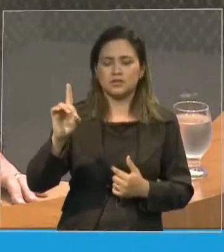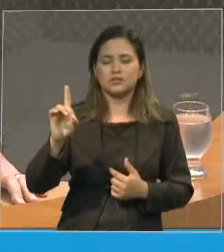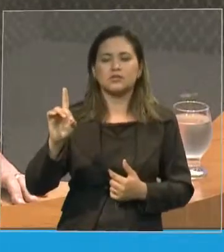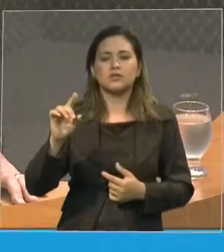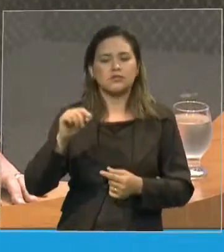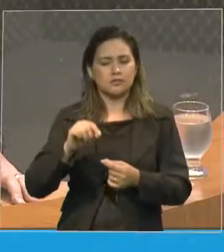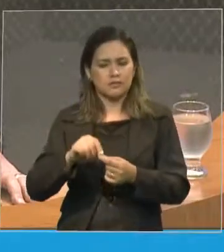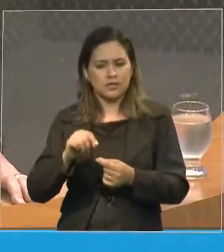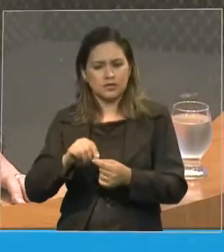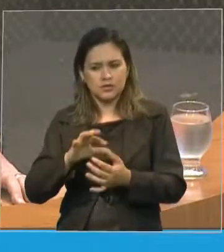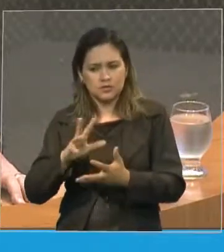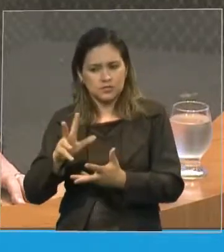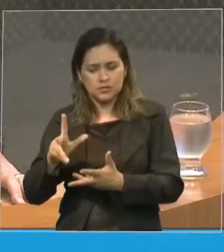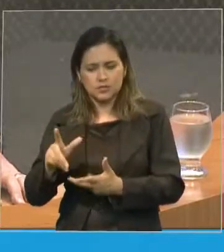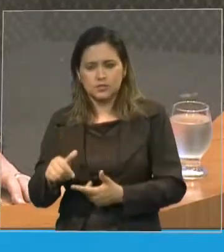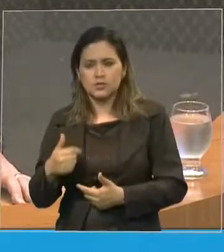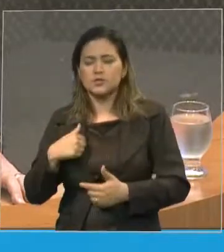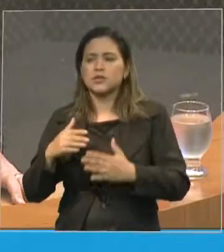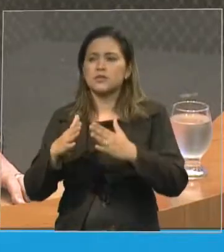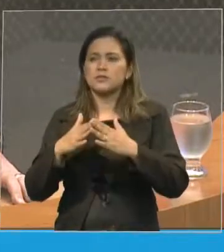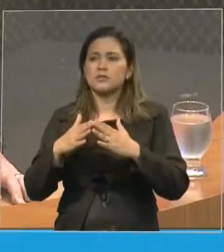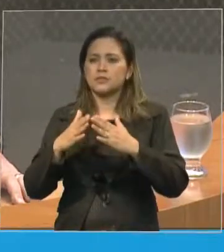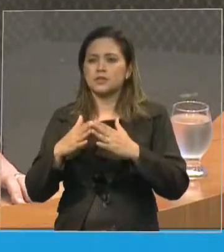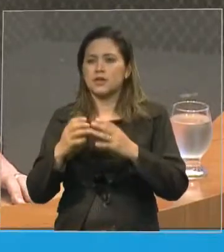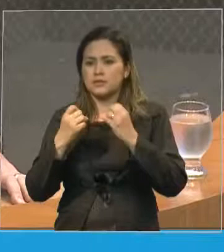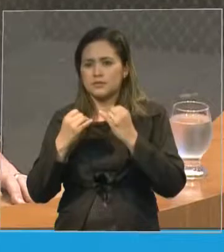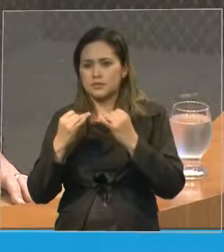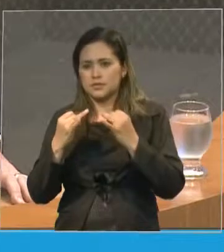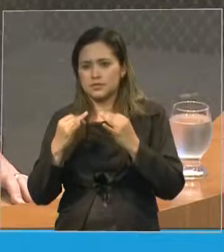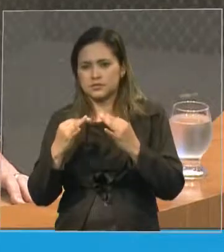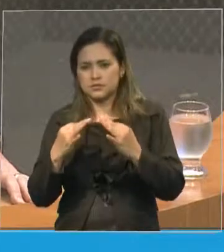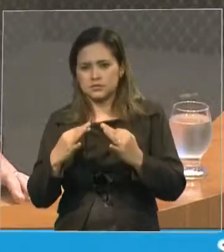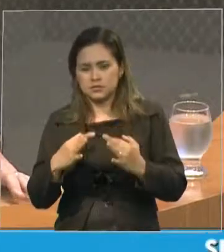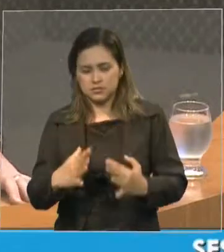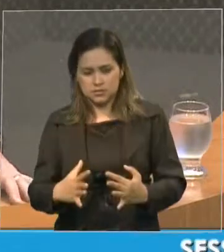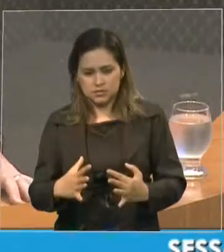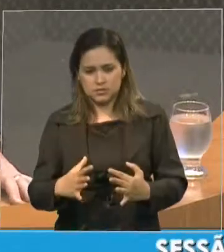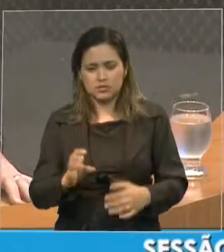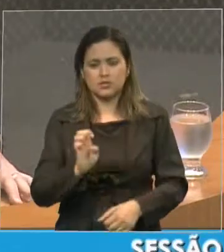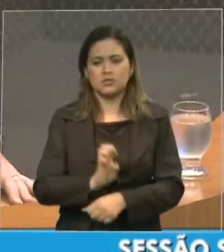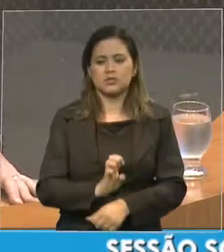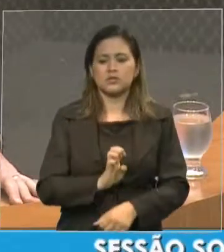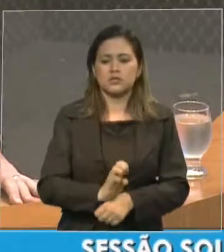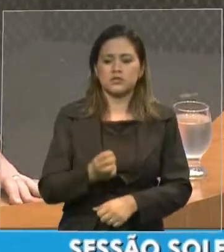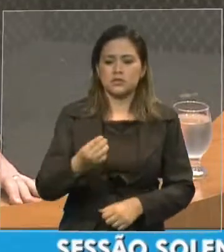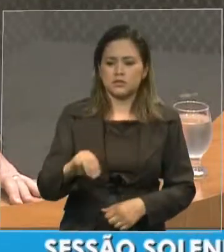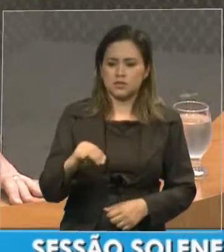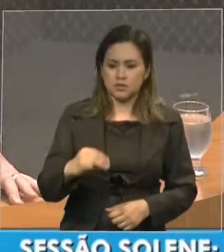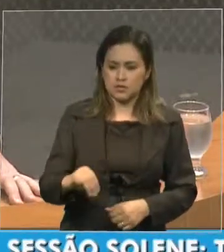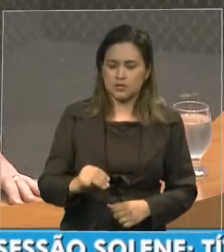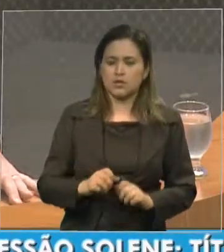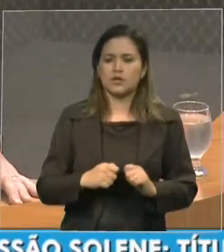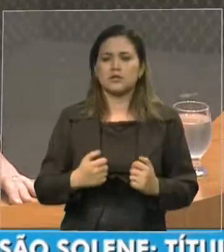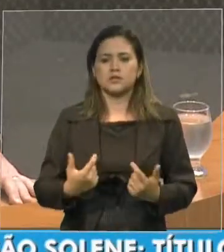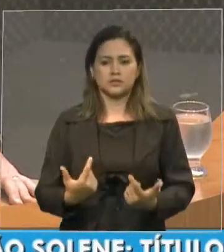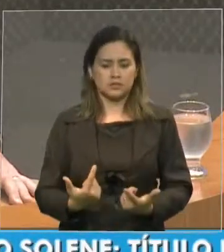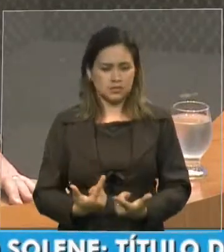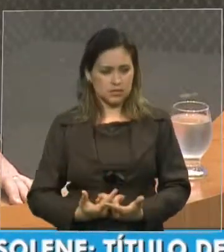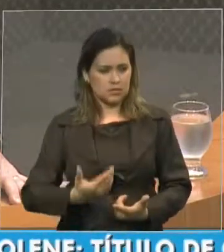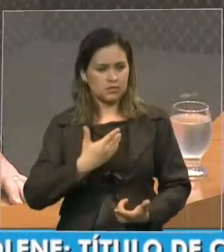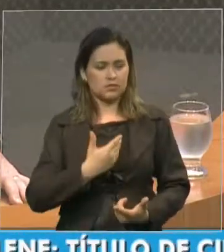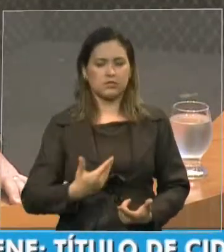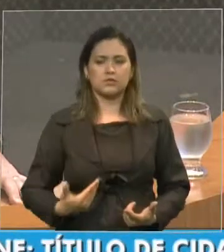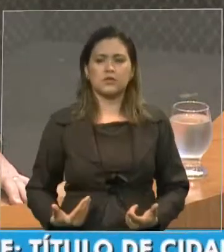então, eu invoco aqui, a bênção do Deus, da Palavra, sobre o Estado do Maranhão, sobre a Assembleia Legislativa, sobre o governador,